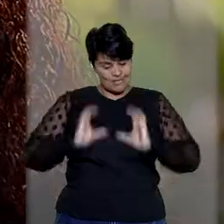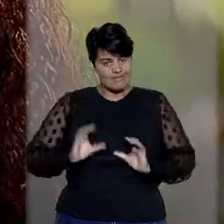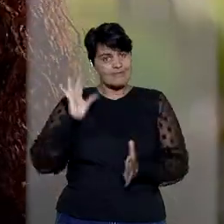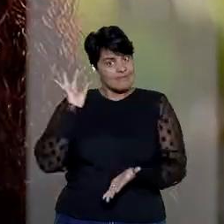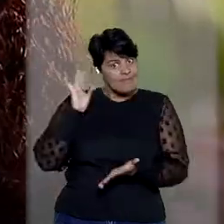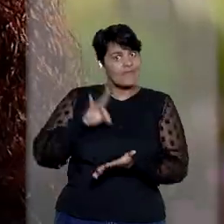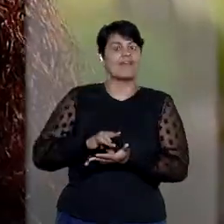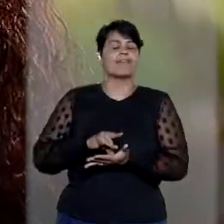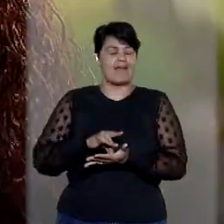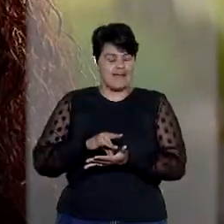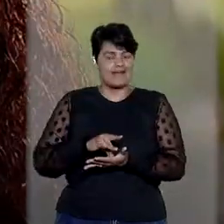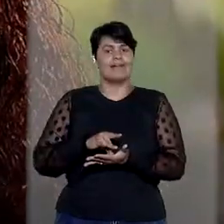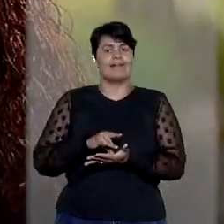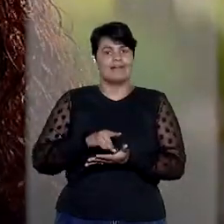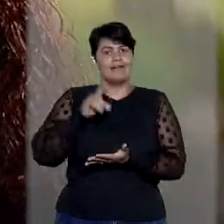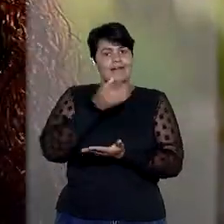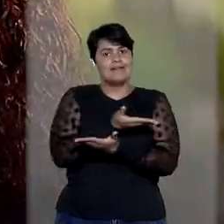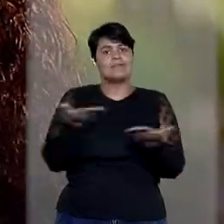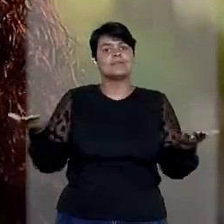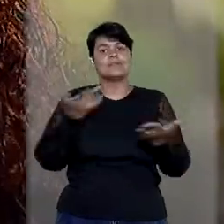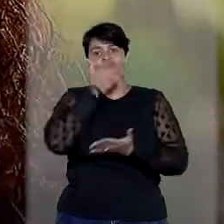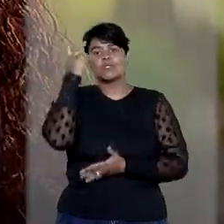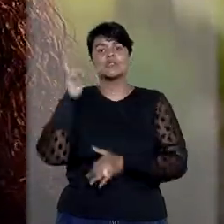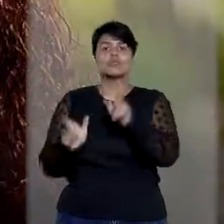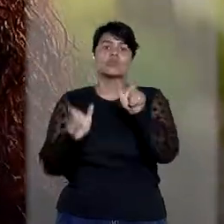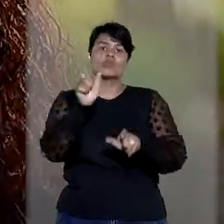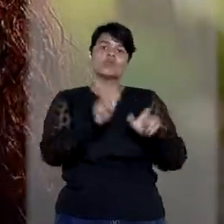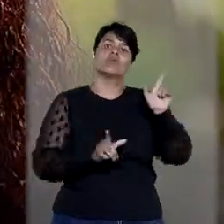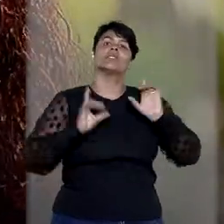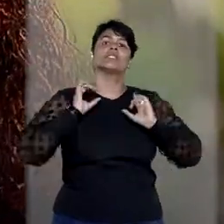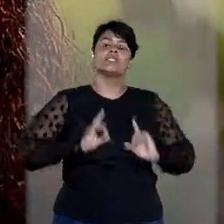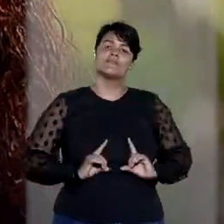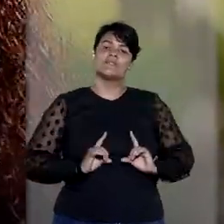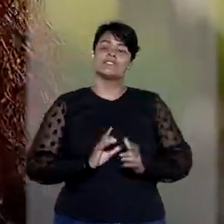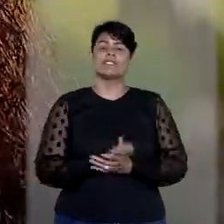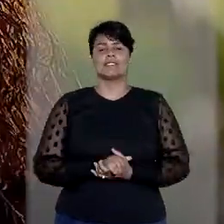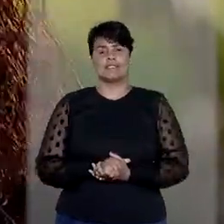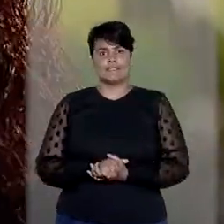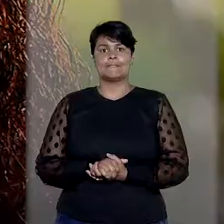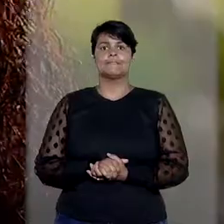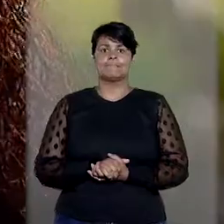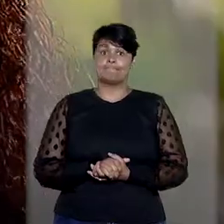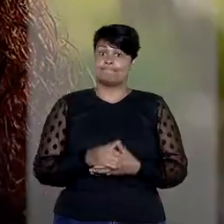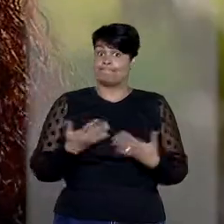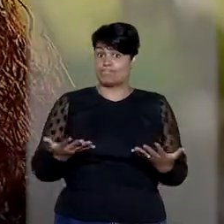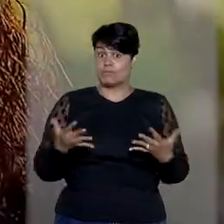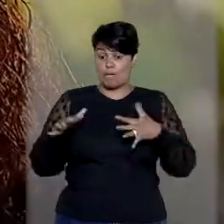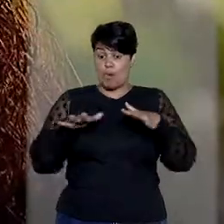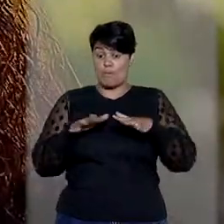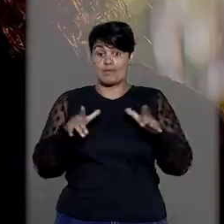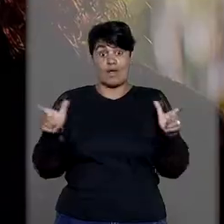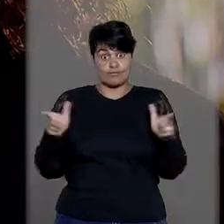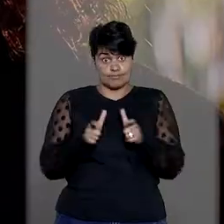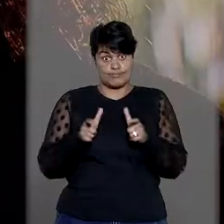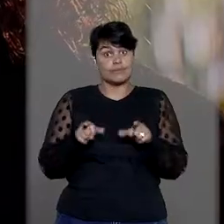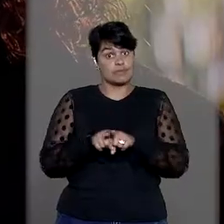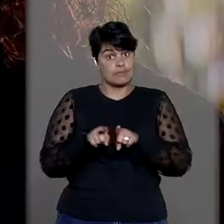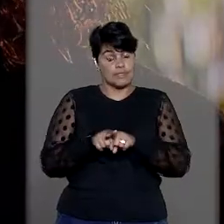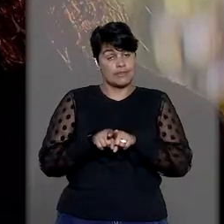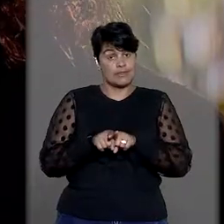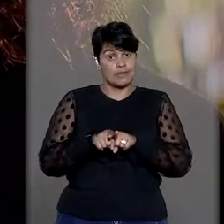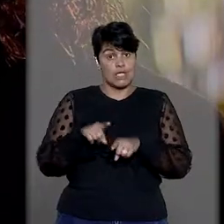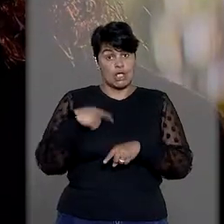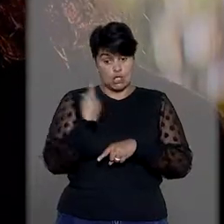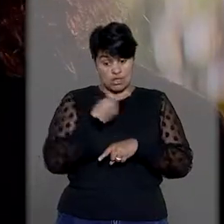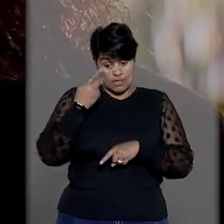cidadania para esse público que são as pessoas com deficiência. Ou mobilidade reduzida, né? E no tribunal